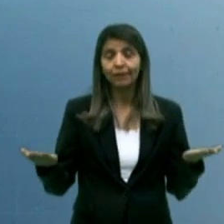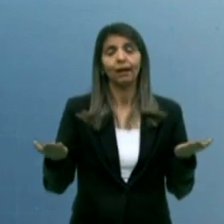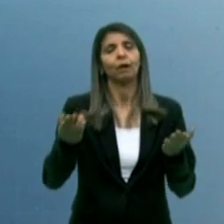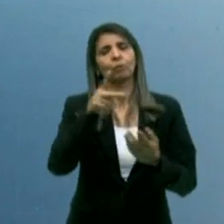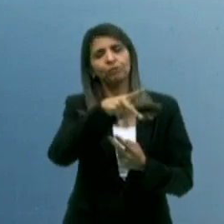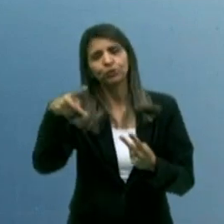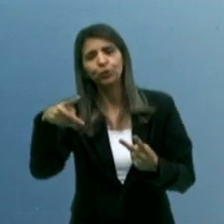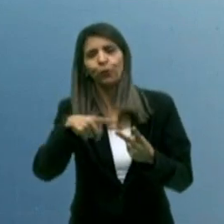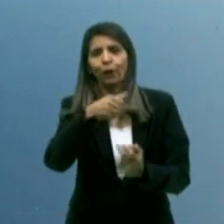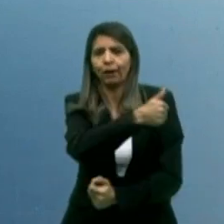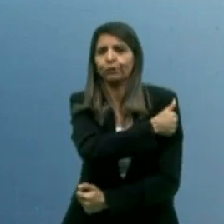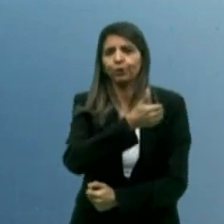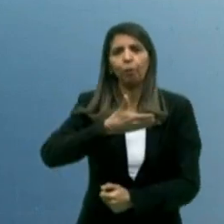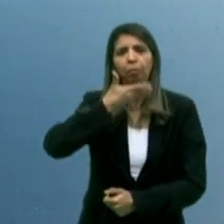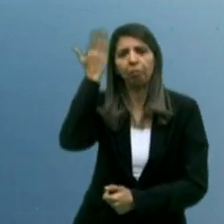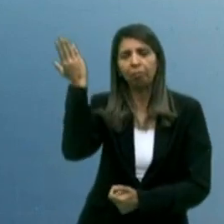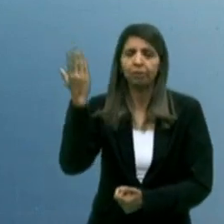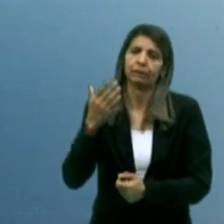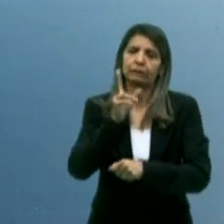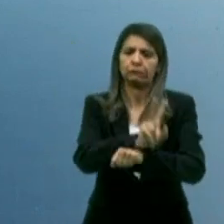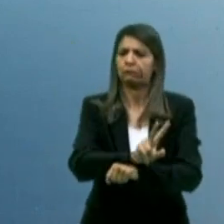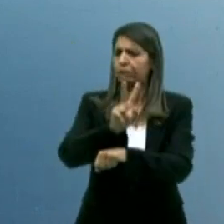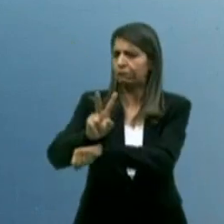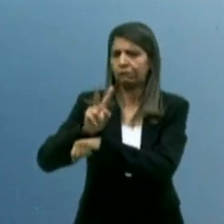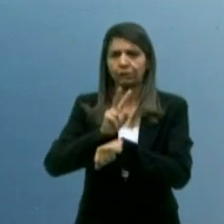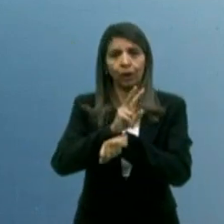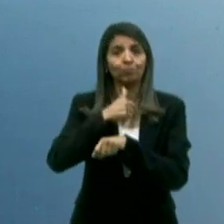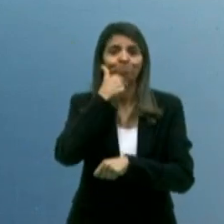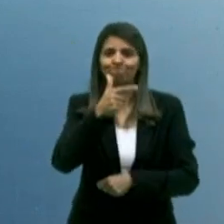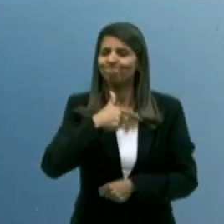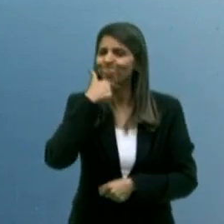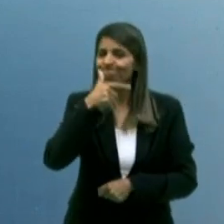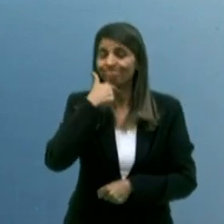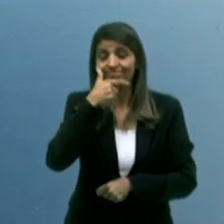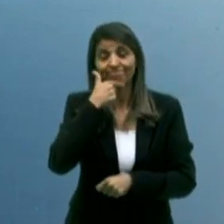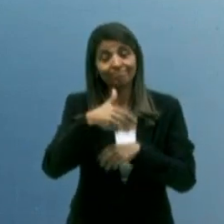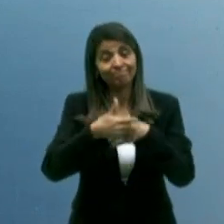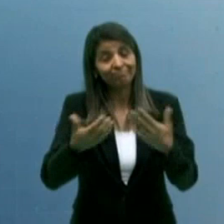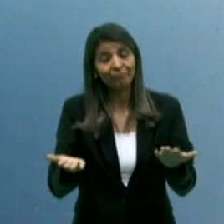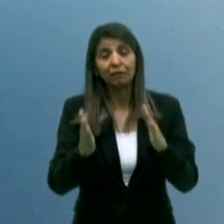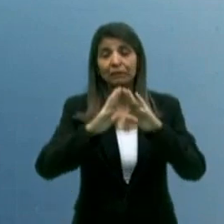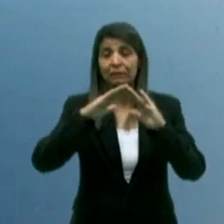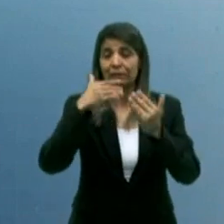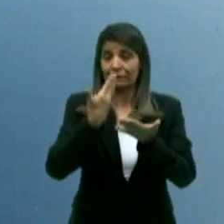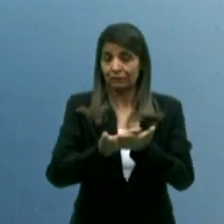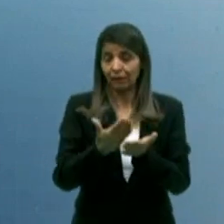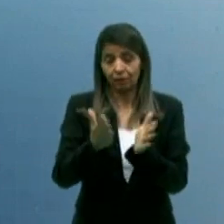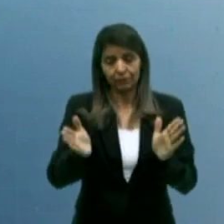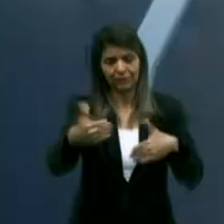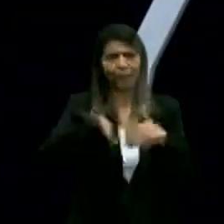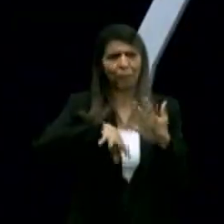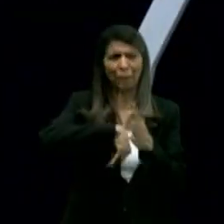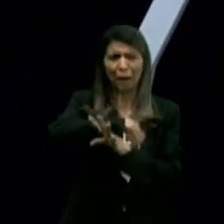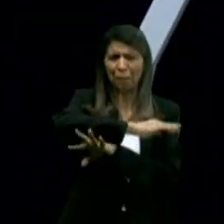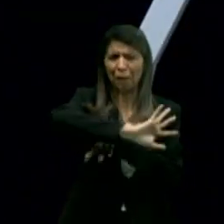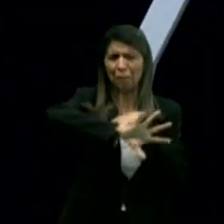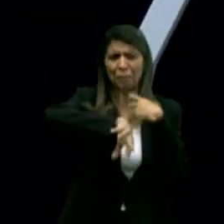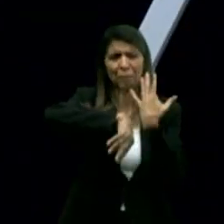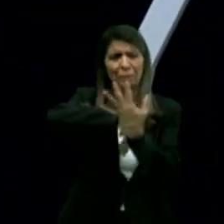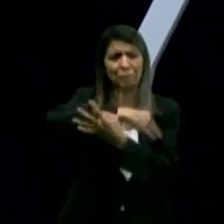na escola. A gente, porque se transformou uma bagunça praticamente dentro das salas de aulas, precisa